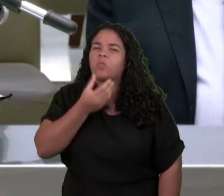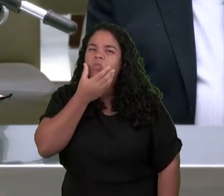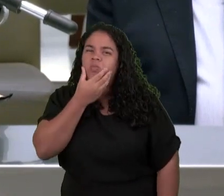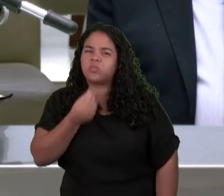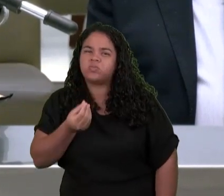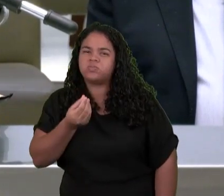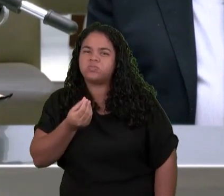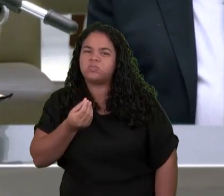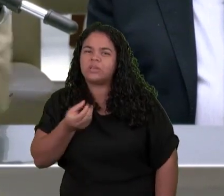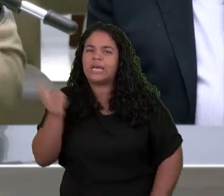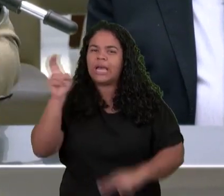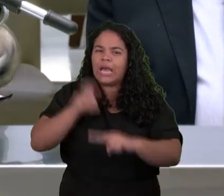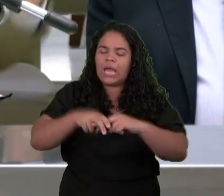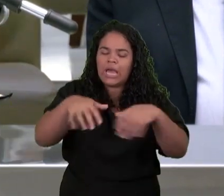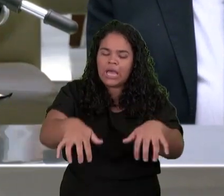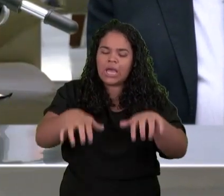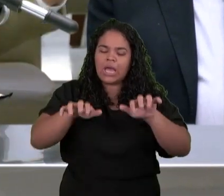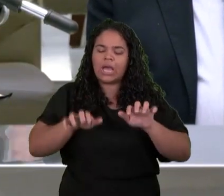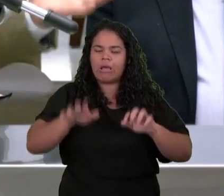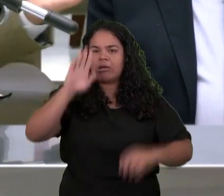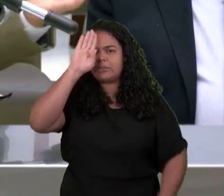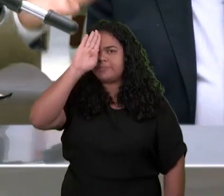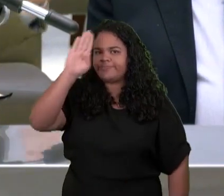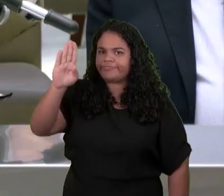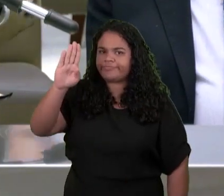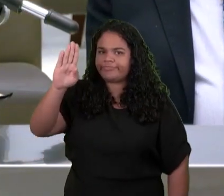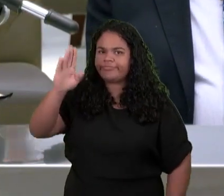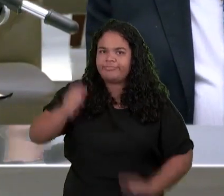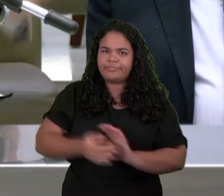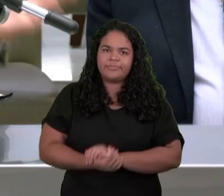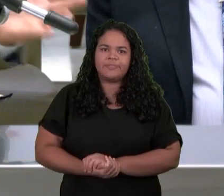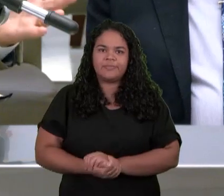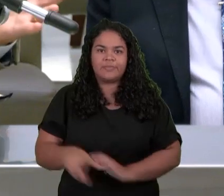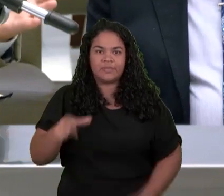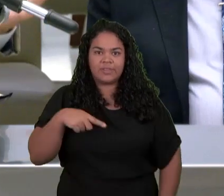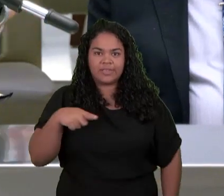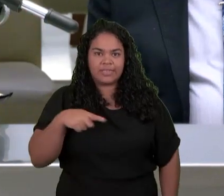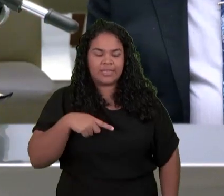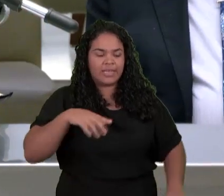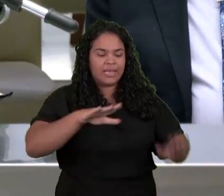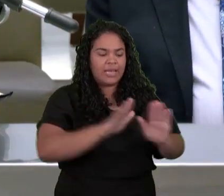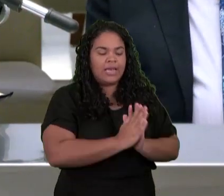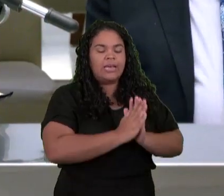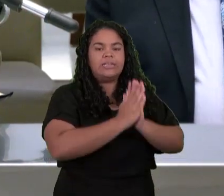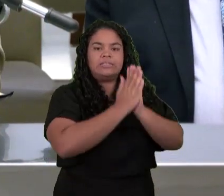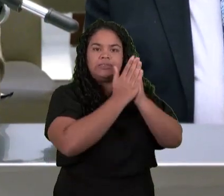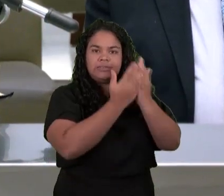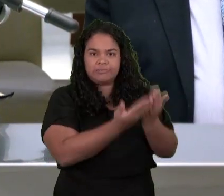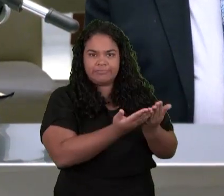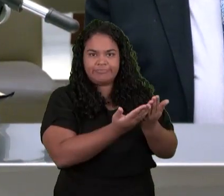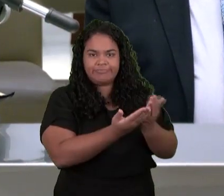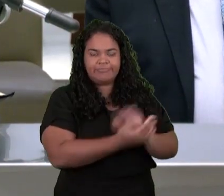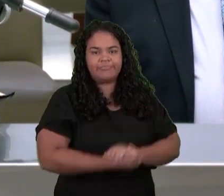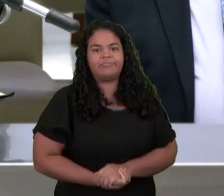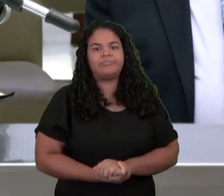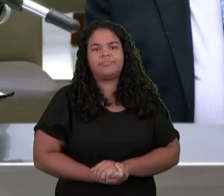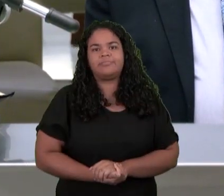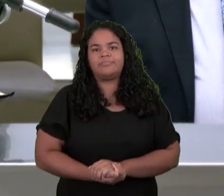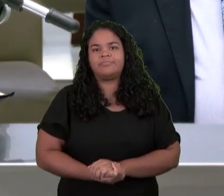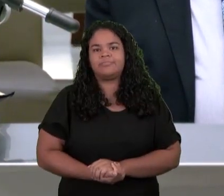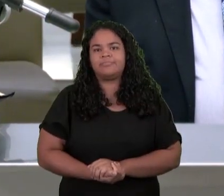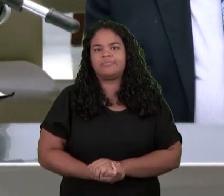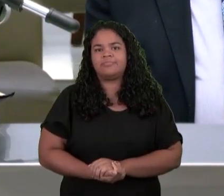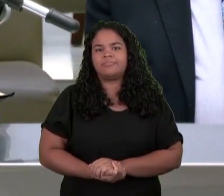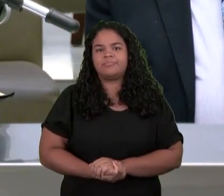direita Daquele que estava Do trono Isto é Deus Pai E ele diz Que aquele livro Estava